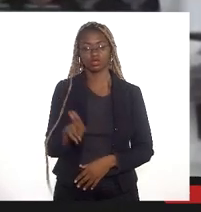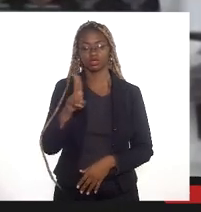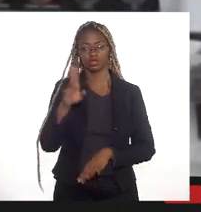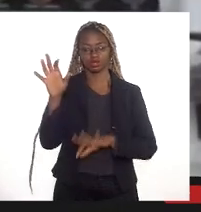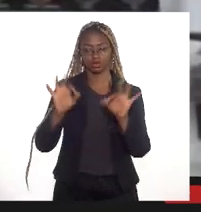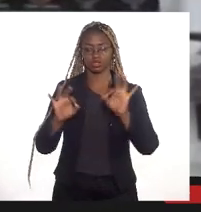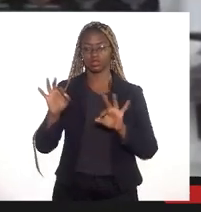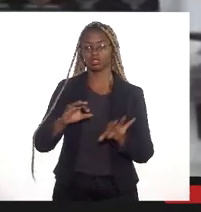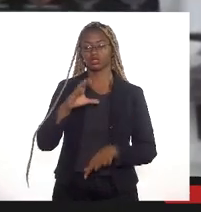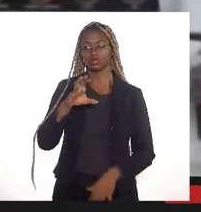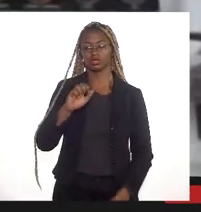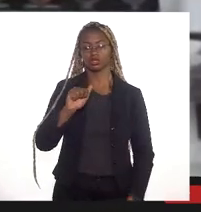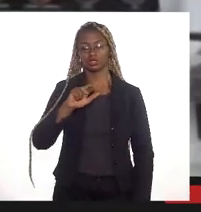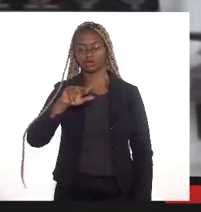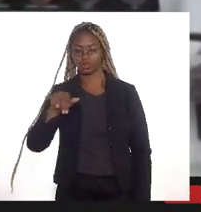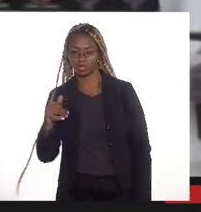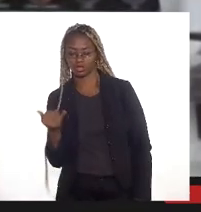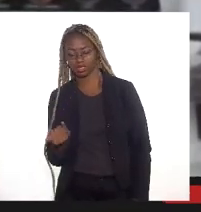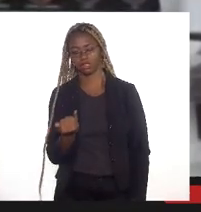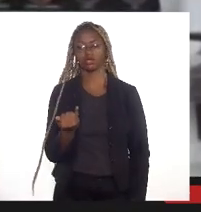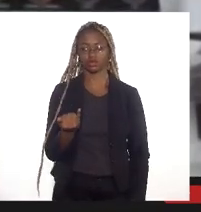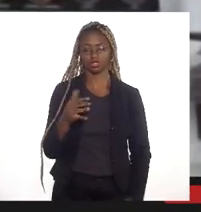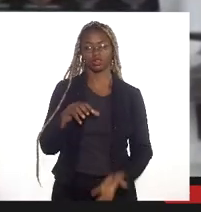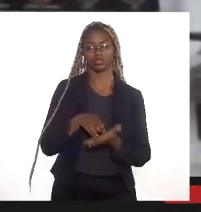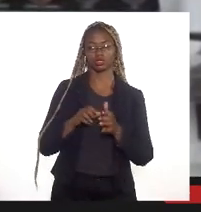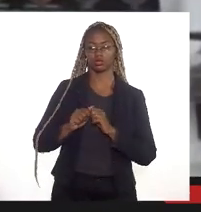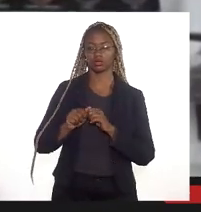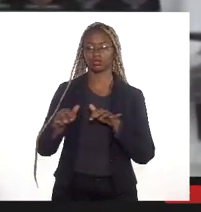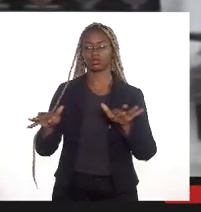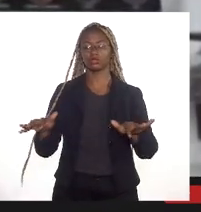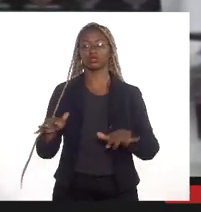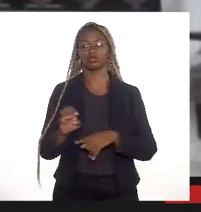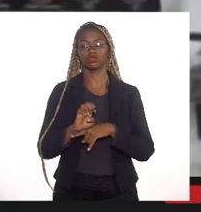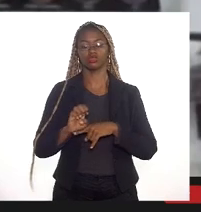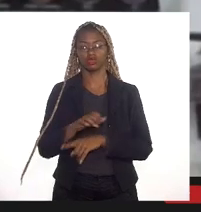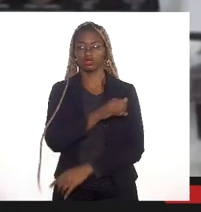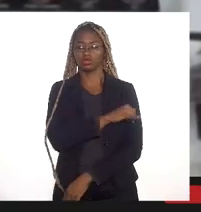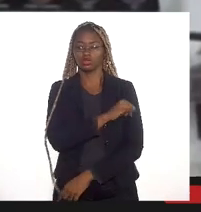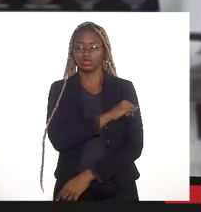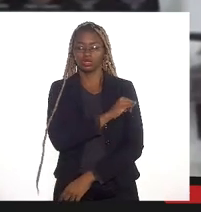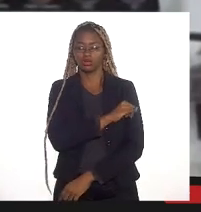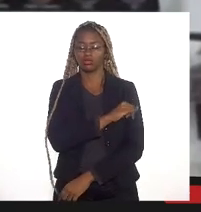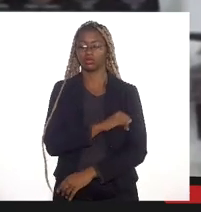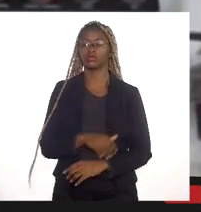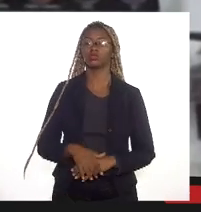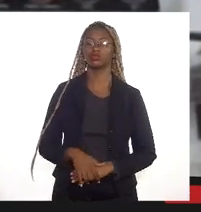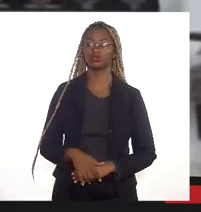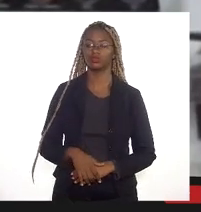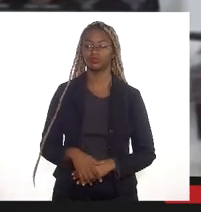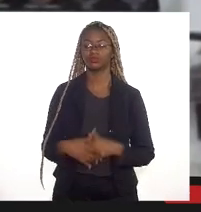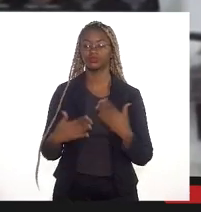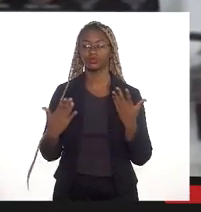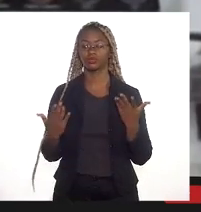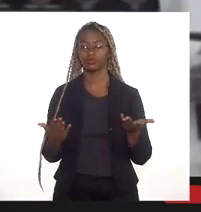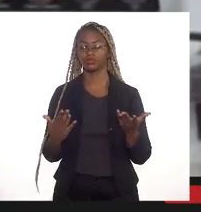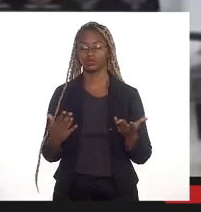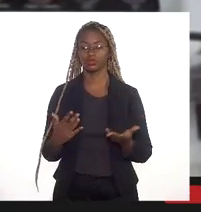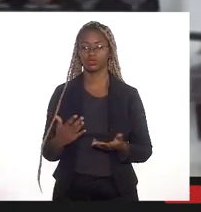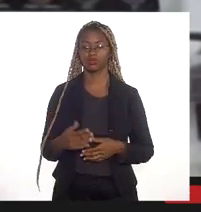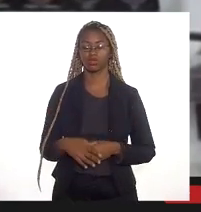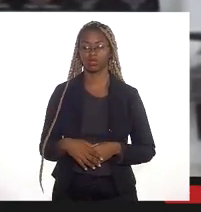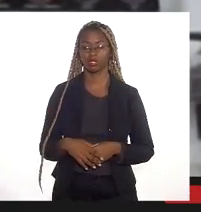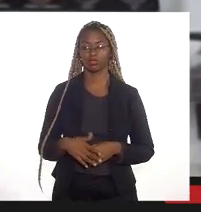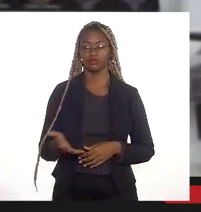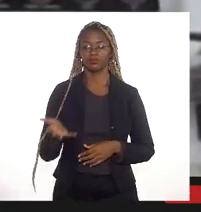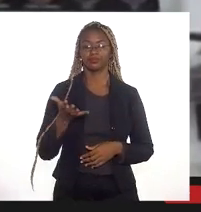SEARG que é o nosso centro de abastecimento aqui do estado do Rio de Janeiro então a gente fazendo com que as